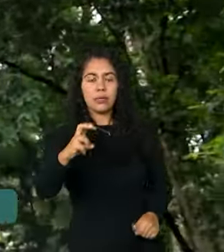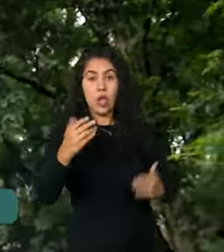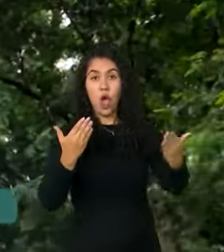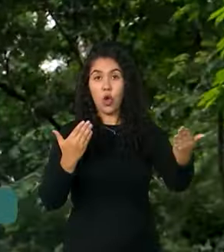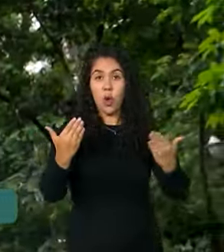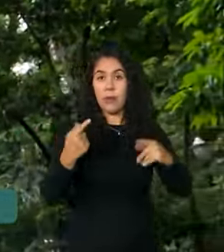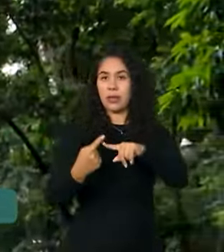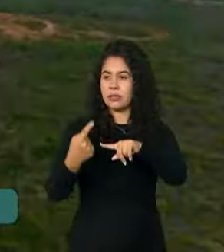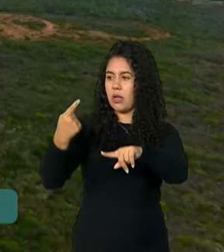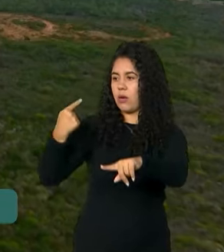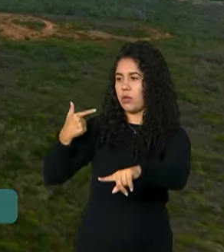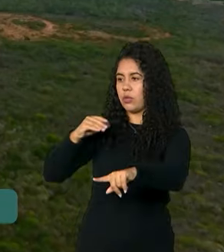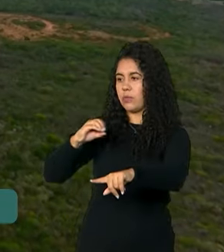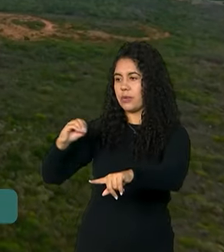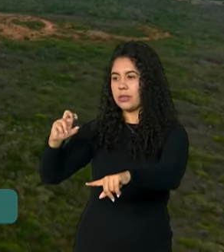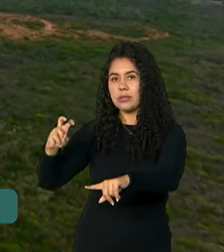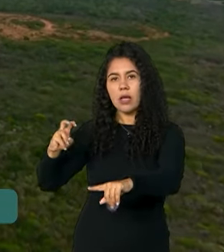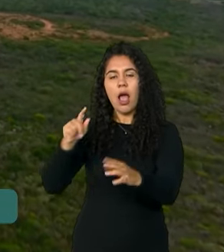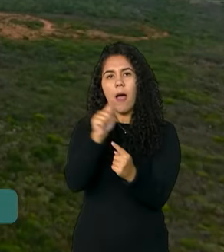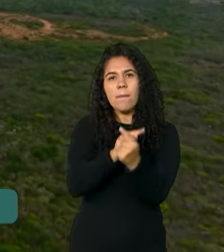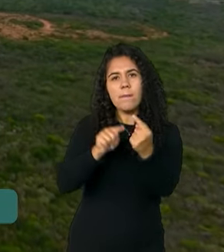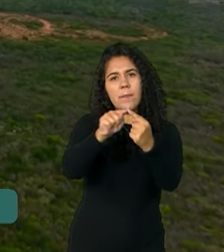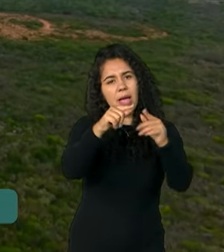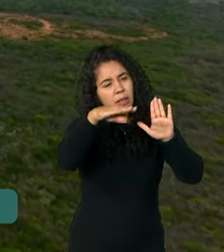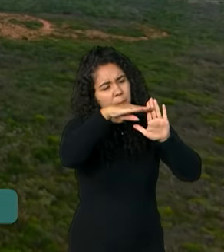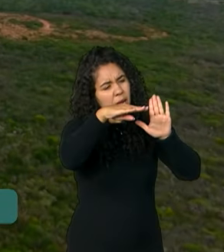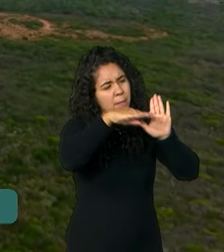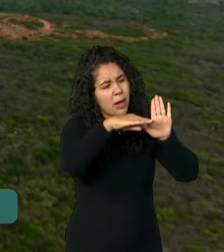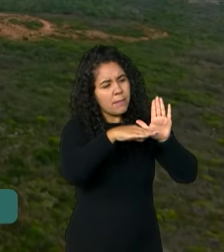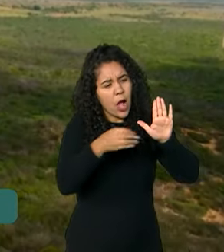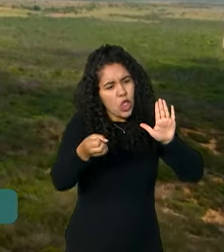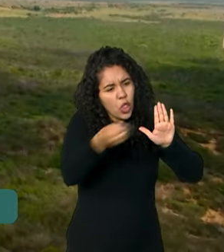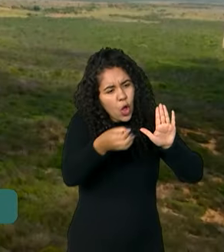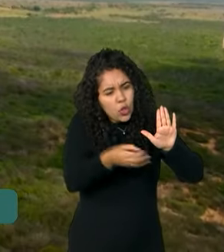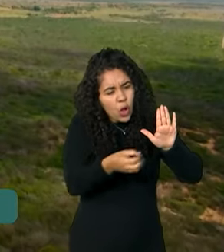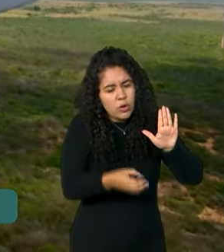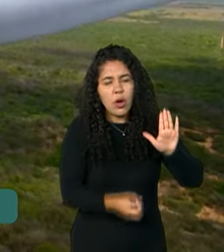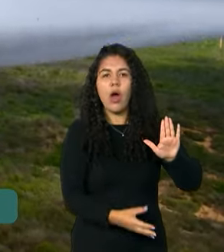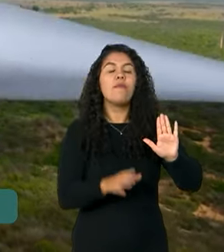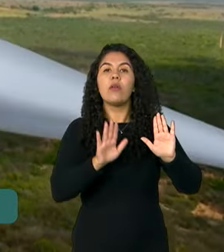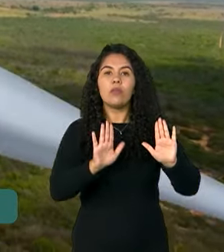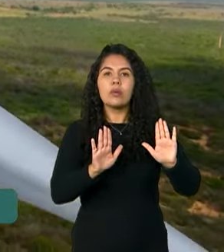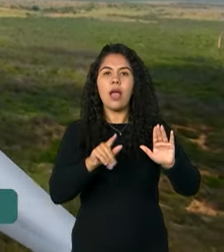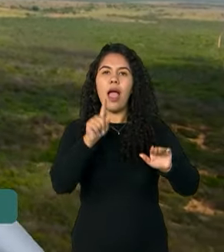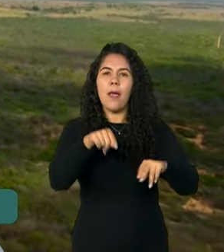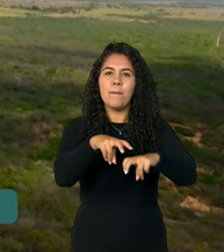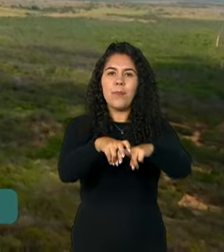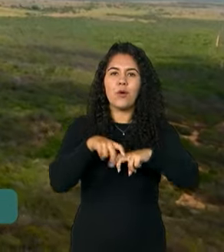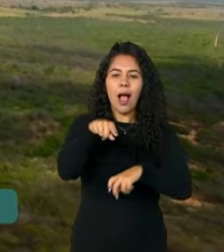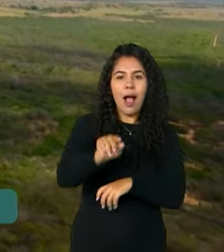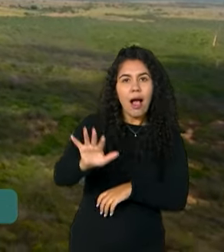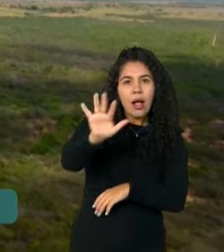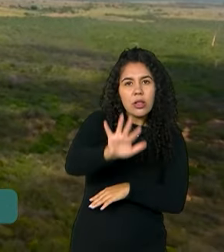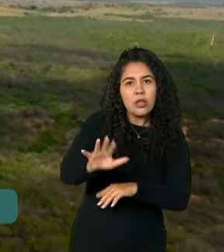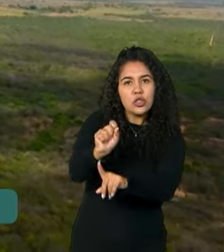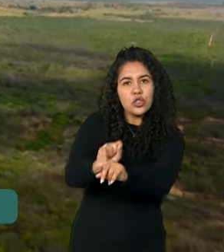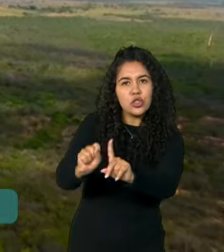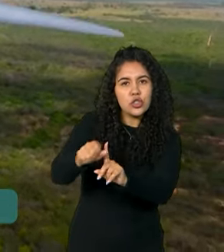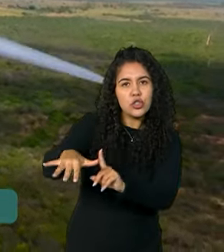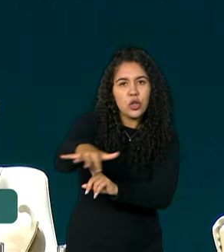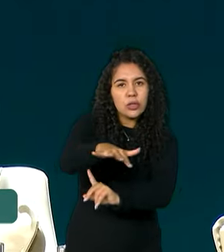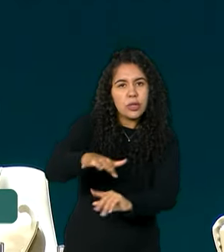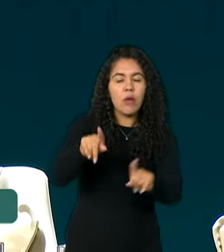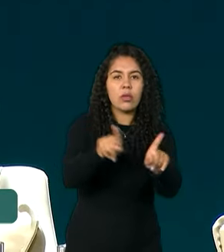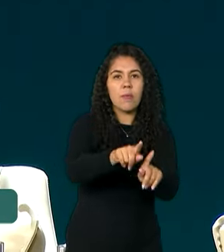As novas metas seguem o que cada governo considera viável a partir do cenário social e econômico